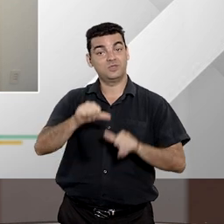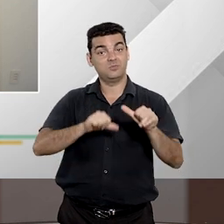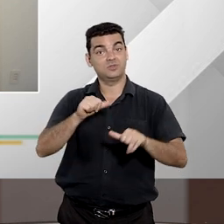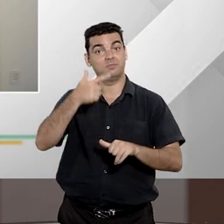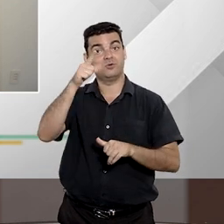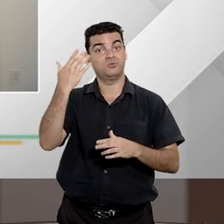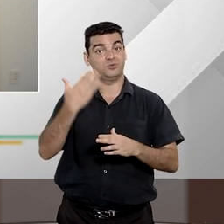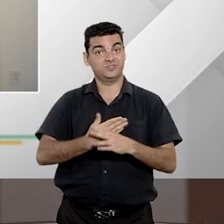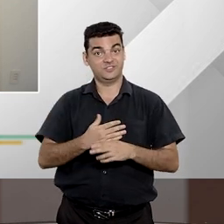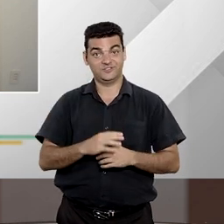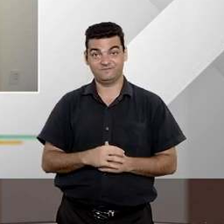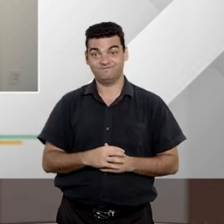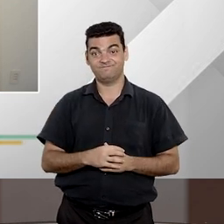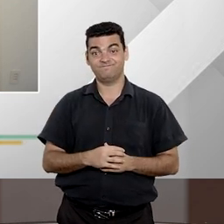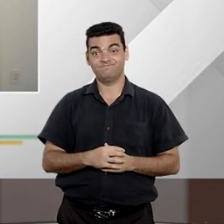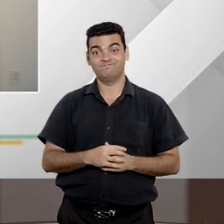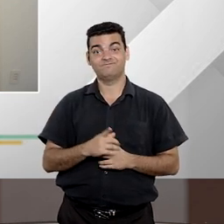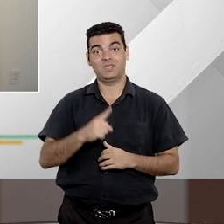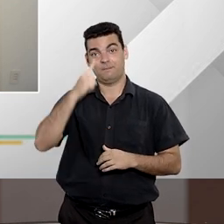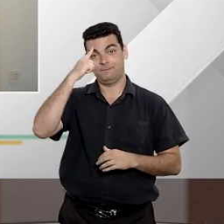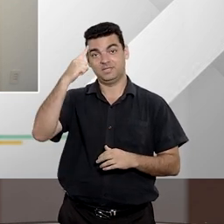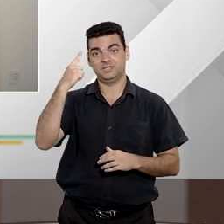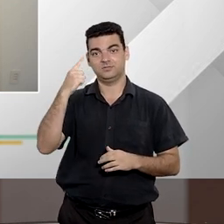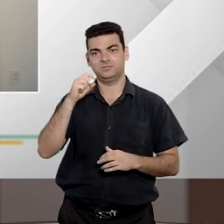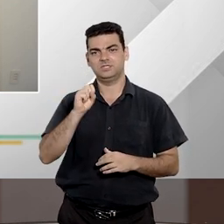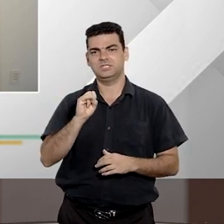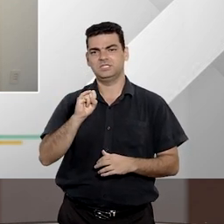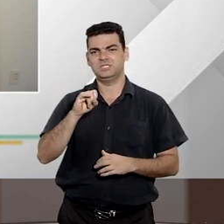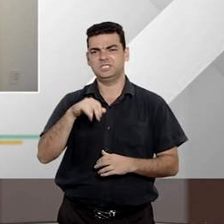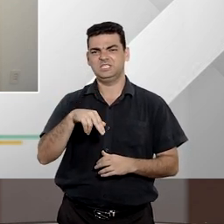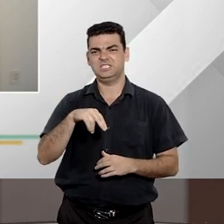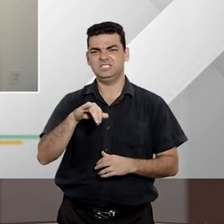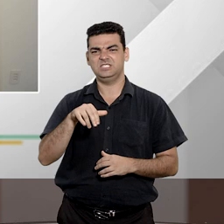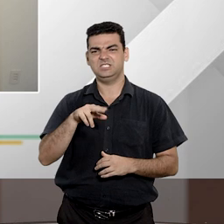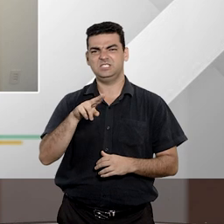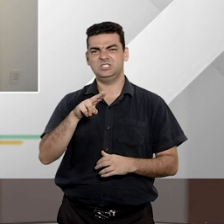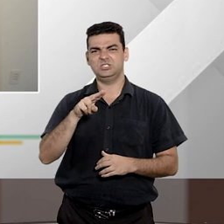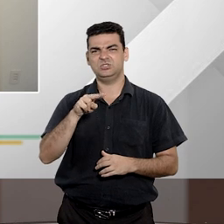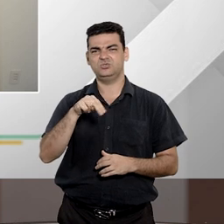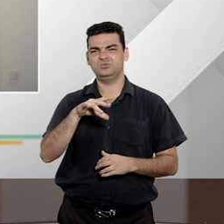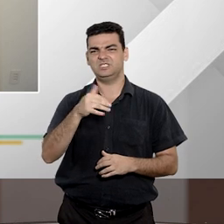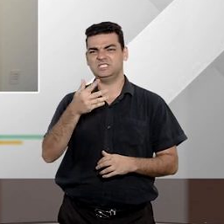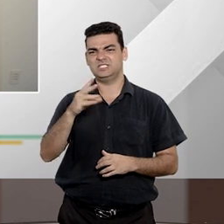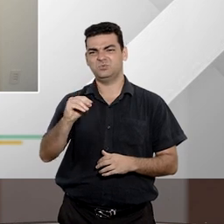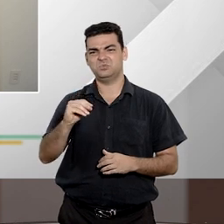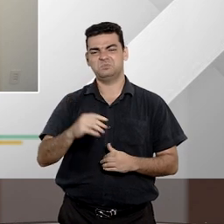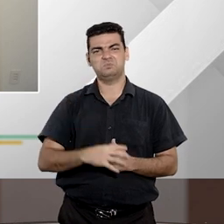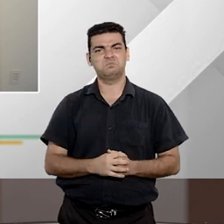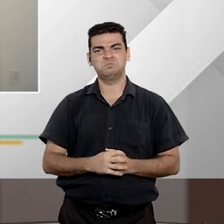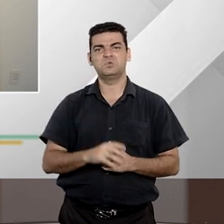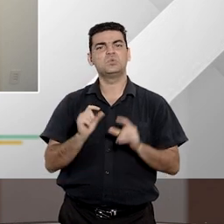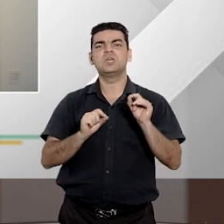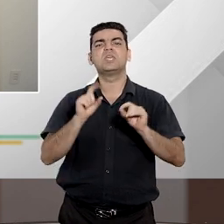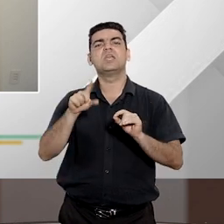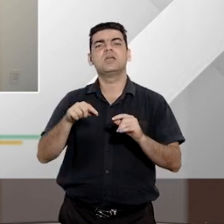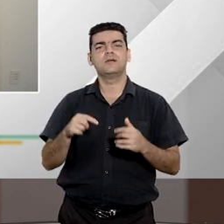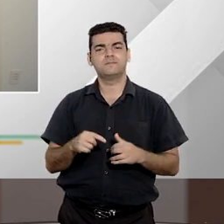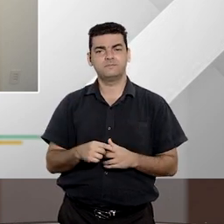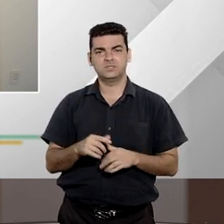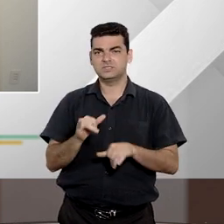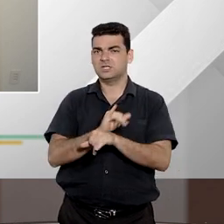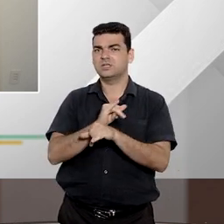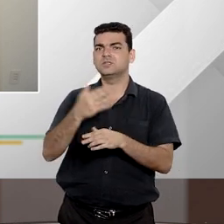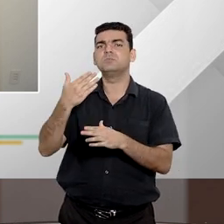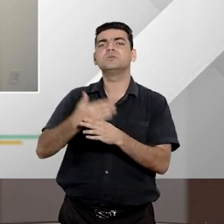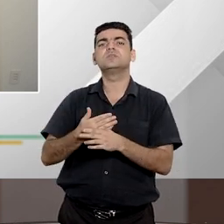constitucional falando agora sobre mandado de injunção Priscila quais os contornos gerais desse remédio